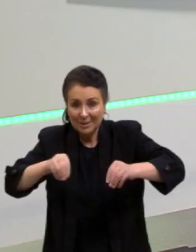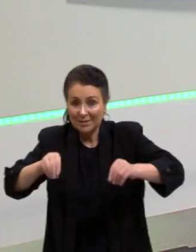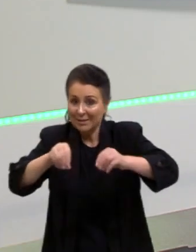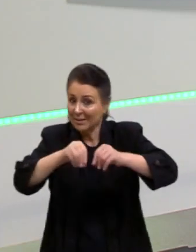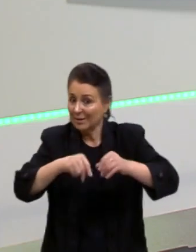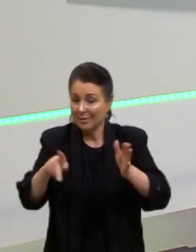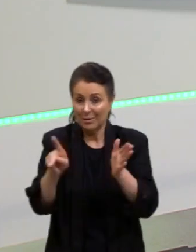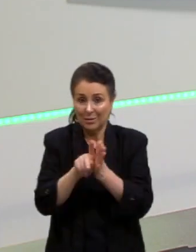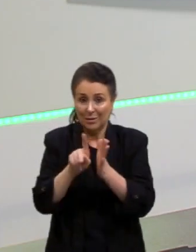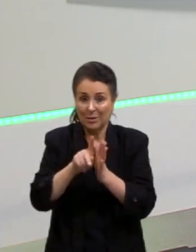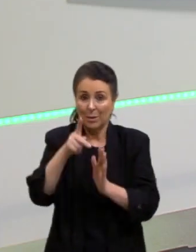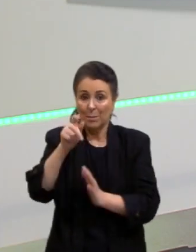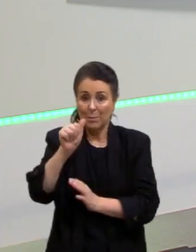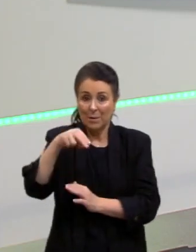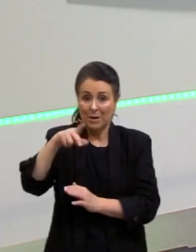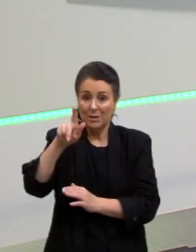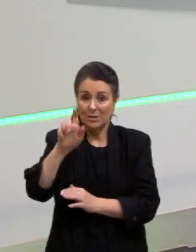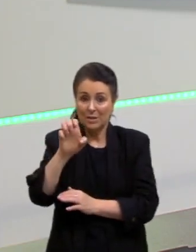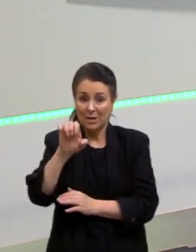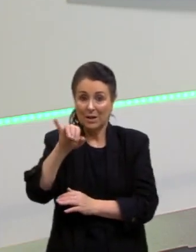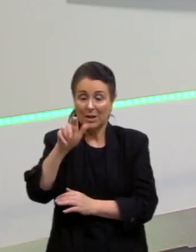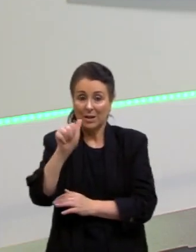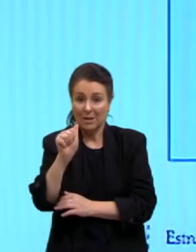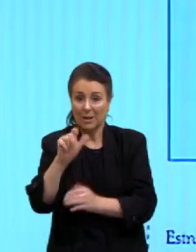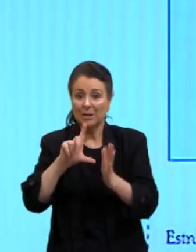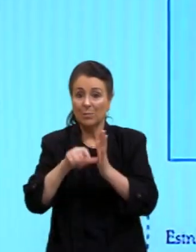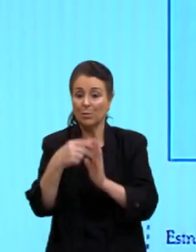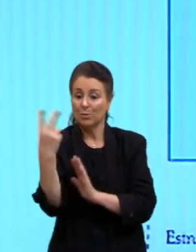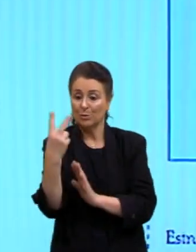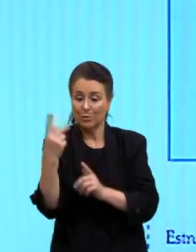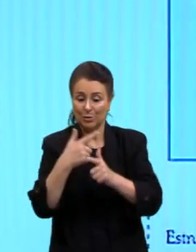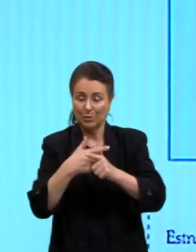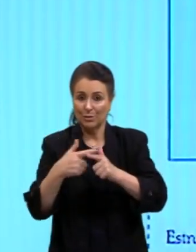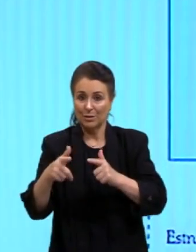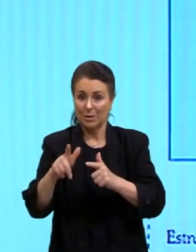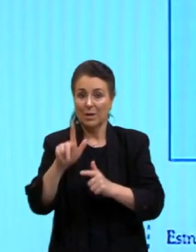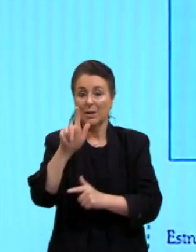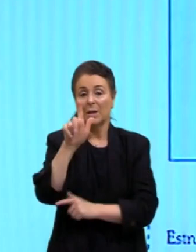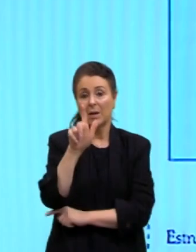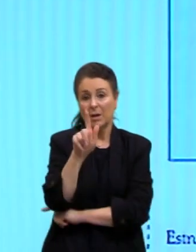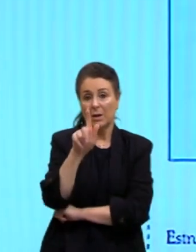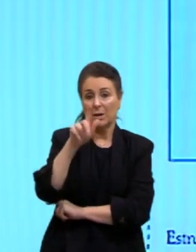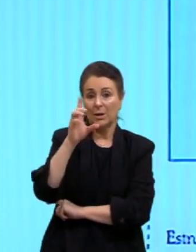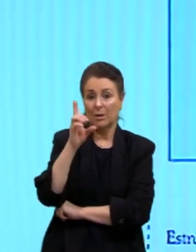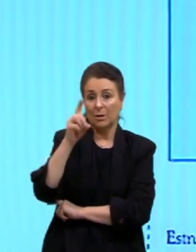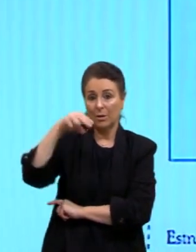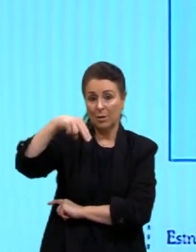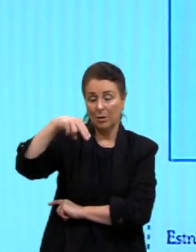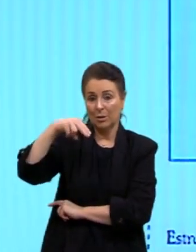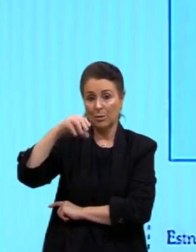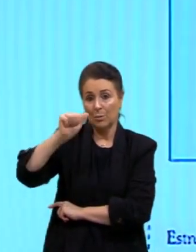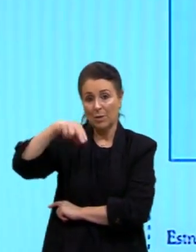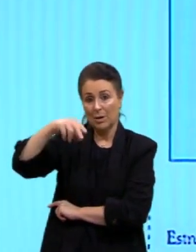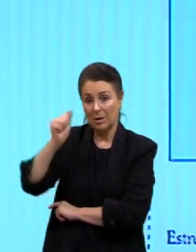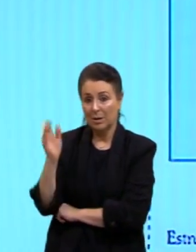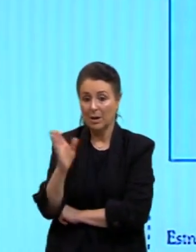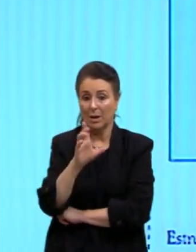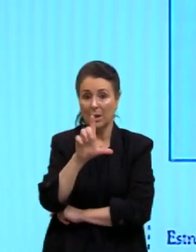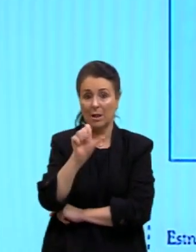aí. Pangeia é o primeiro, Goduana e Laurase se dividem em Goduana e Laurase e, posteriormente, nos atuais